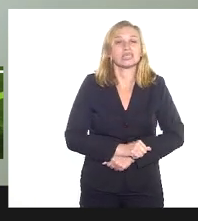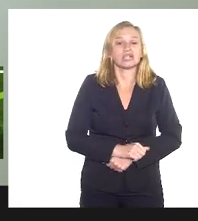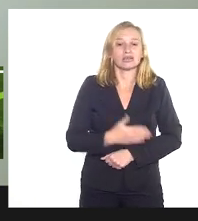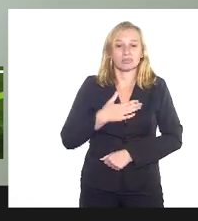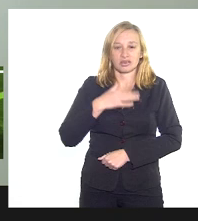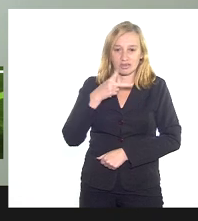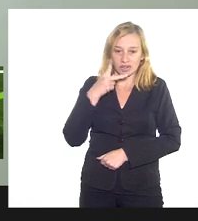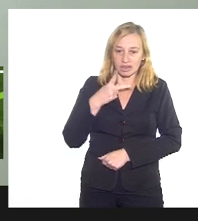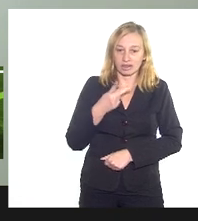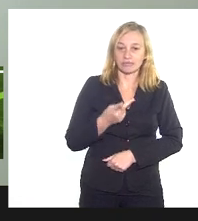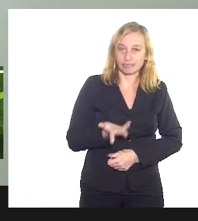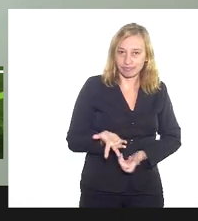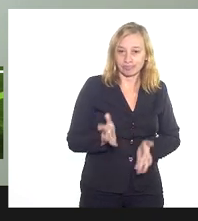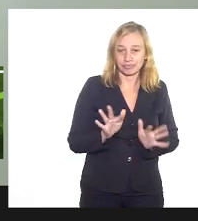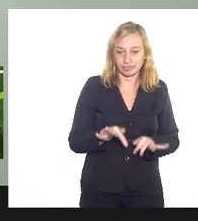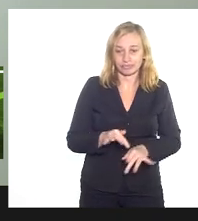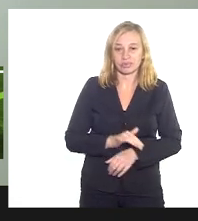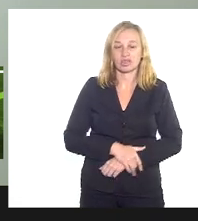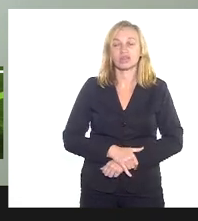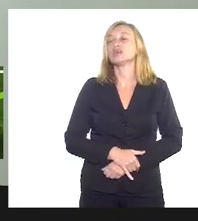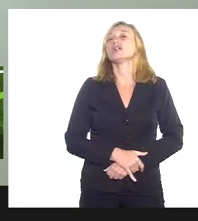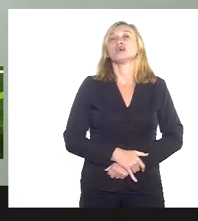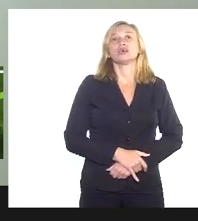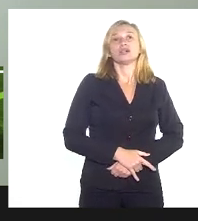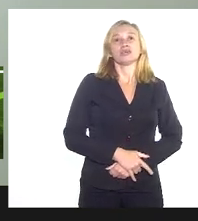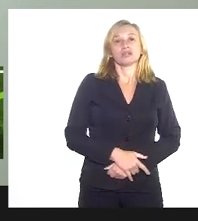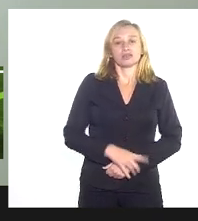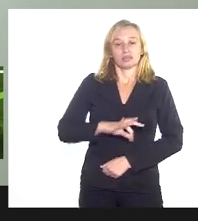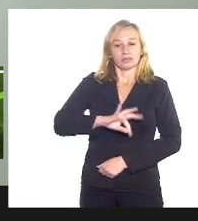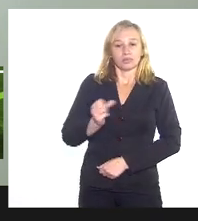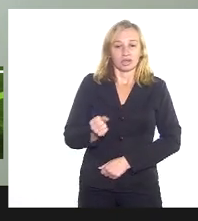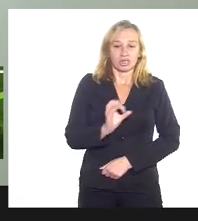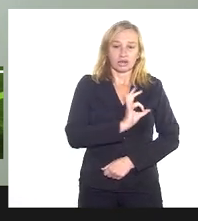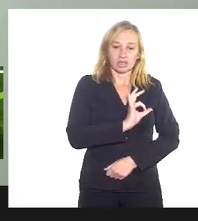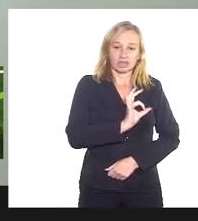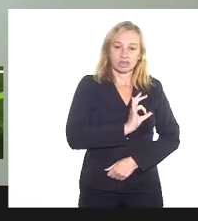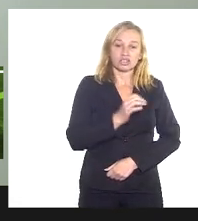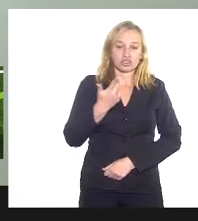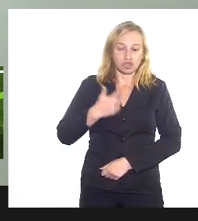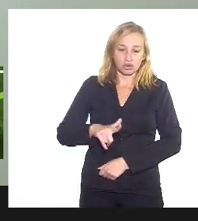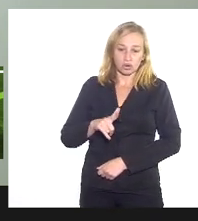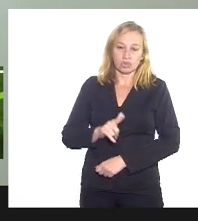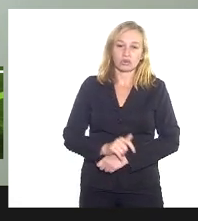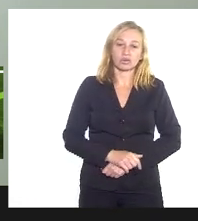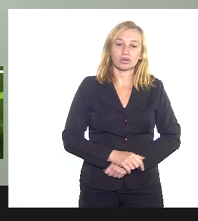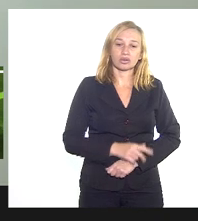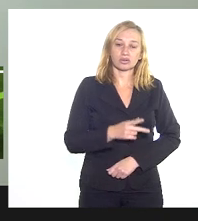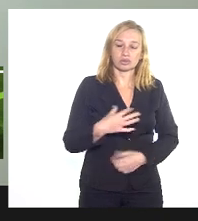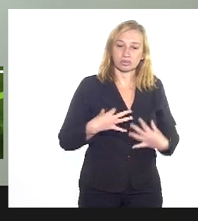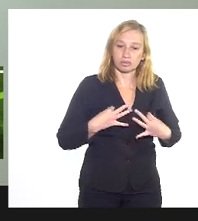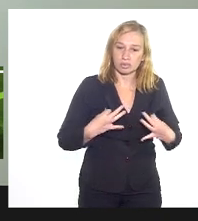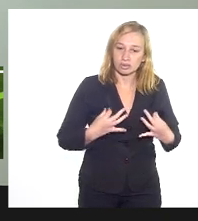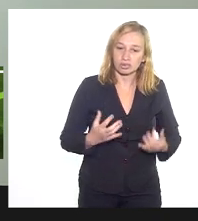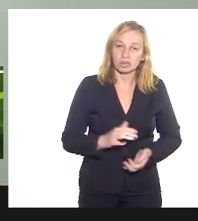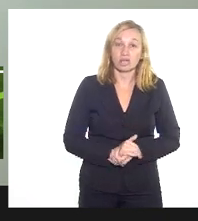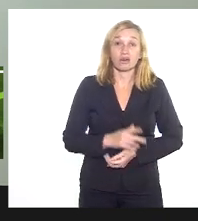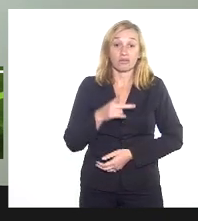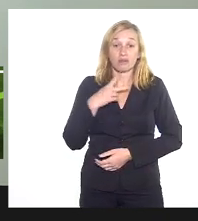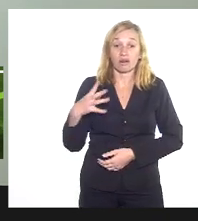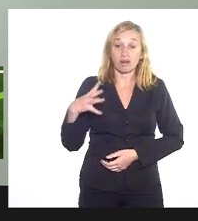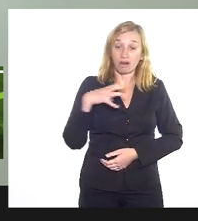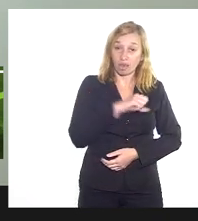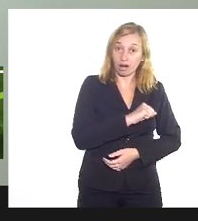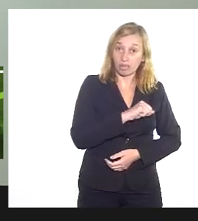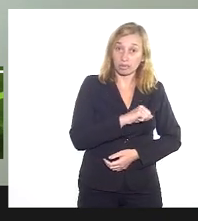essas ponderações que eu queria estar fazendo, Marta, até aqui, mais uma vez, me colocar à disposição, e trazer bem rápido um